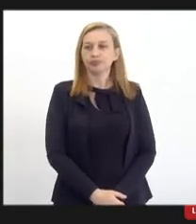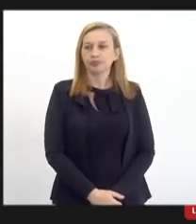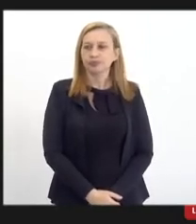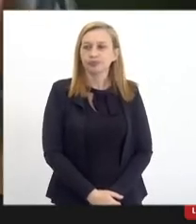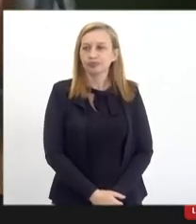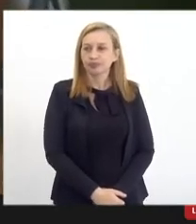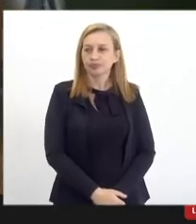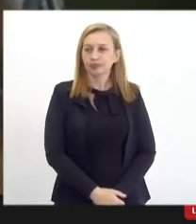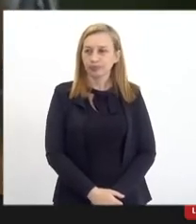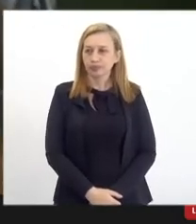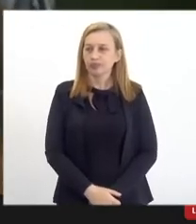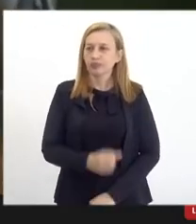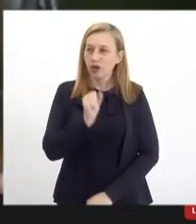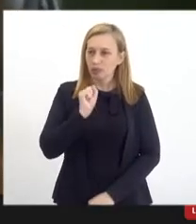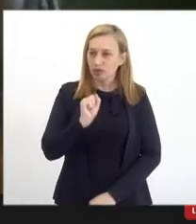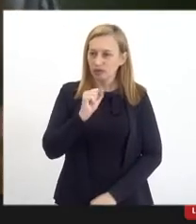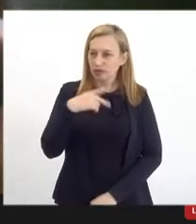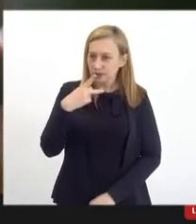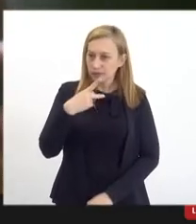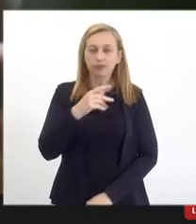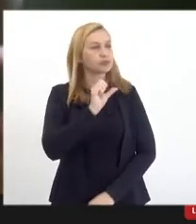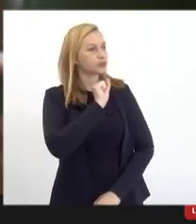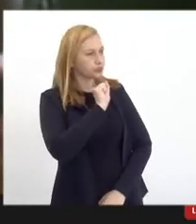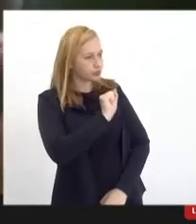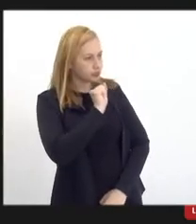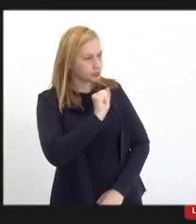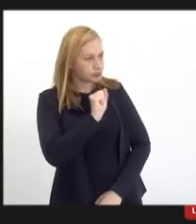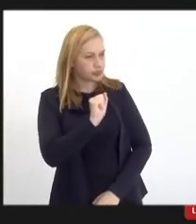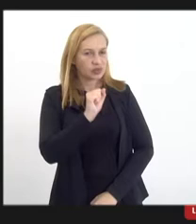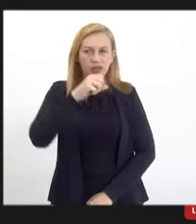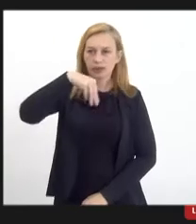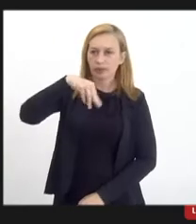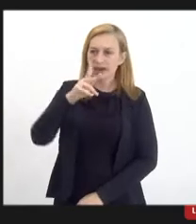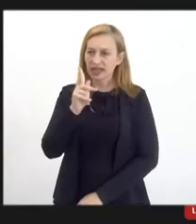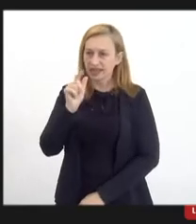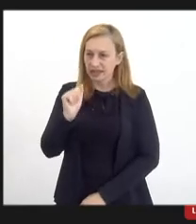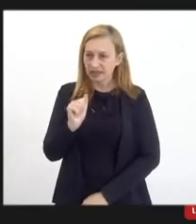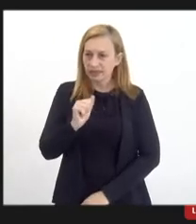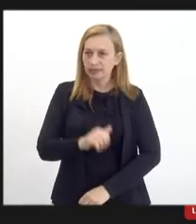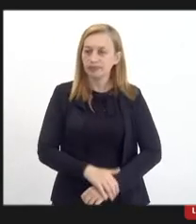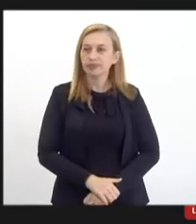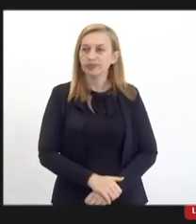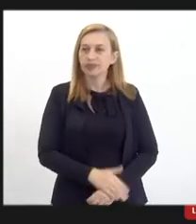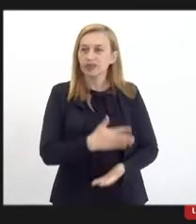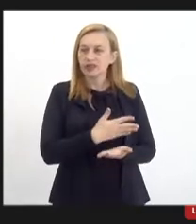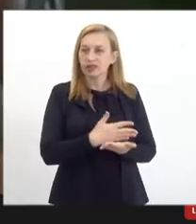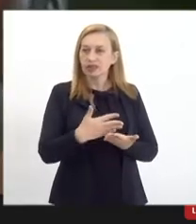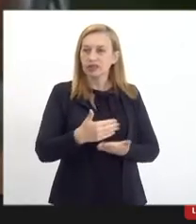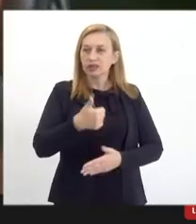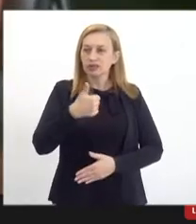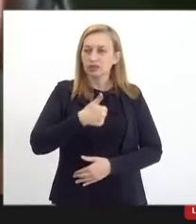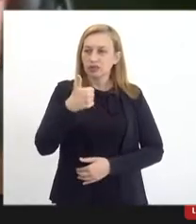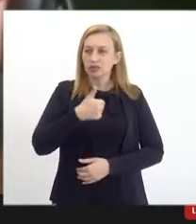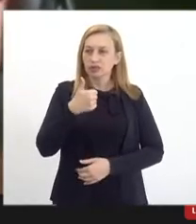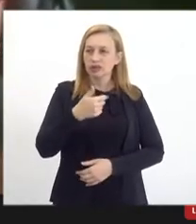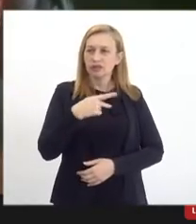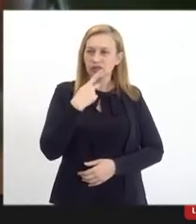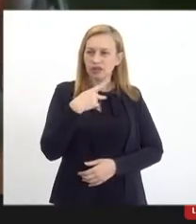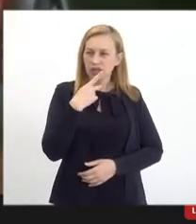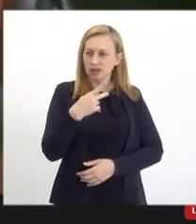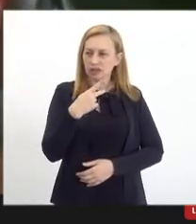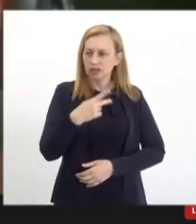Bom, posso comentar? Pode sim, doutora Magno. Bom, em princípio, a primeira coisa que eu tenho que dizer